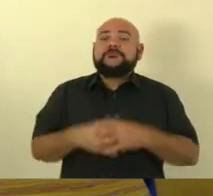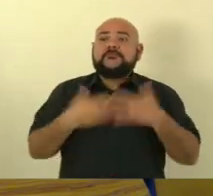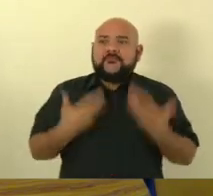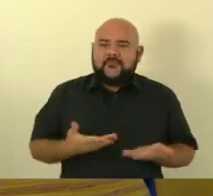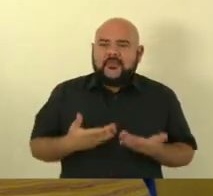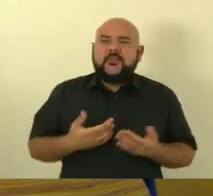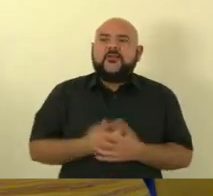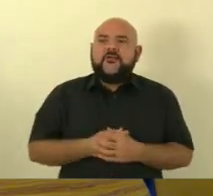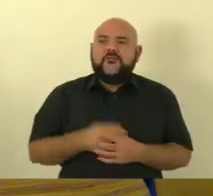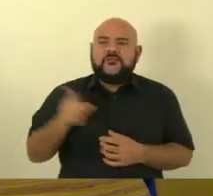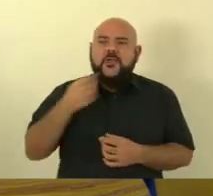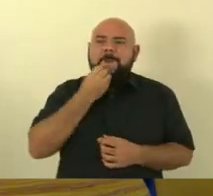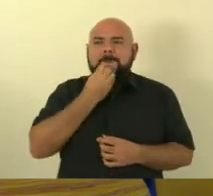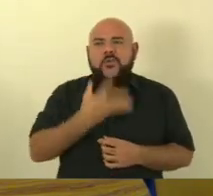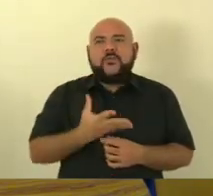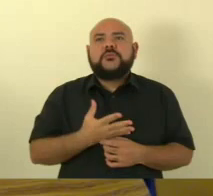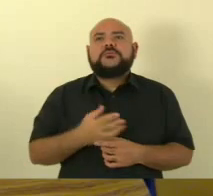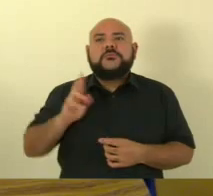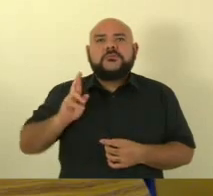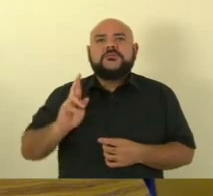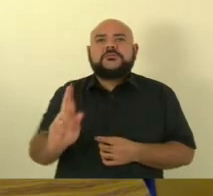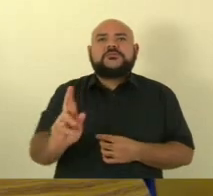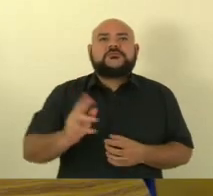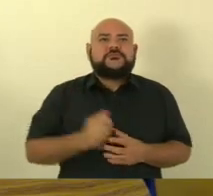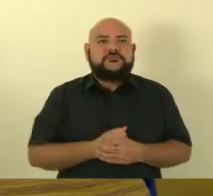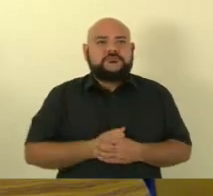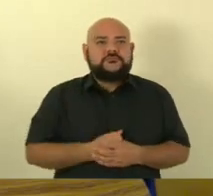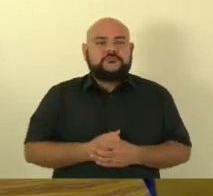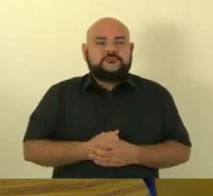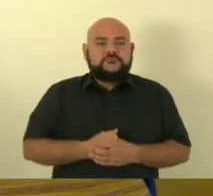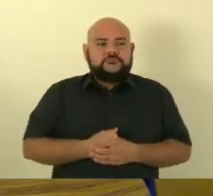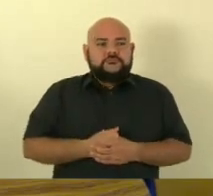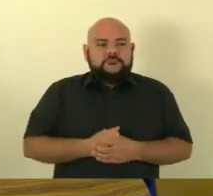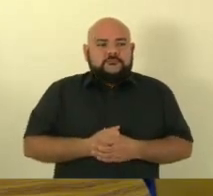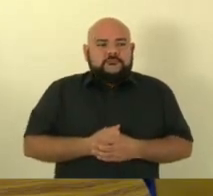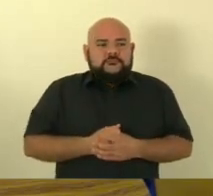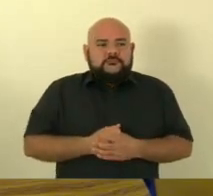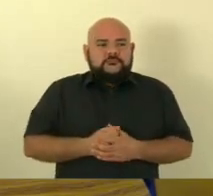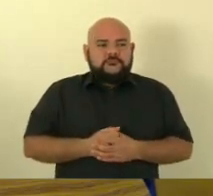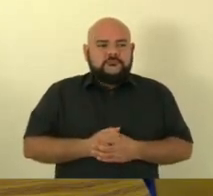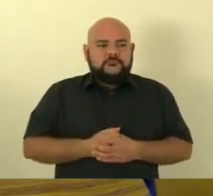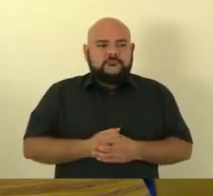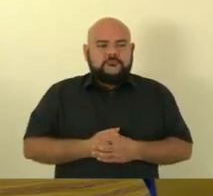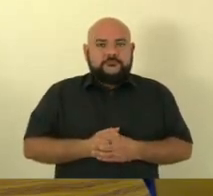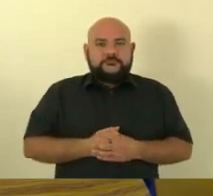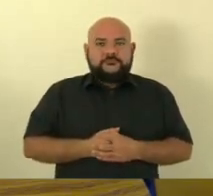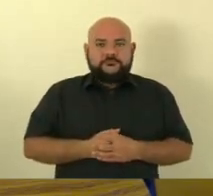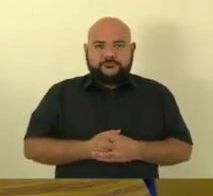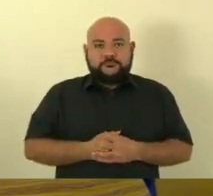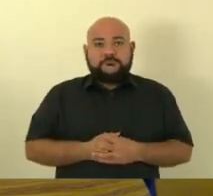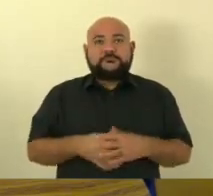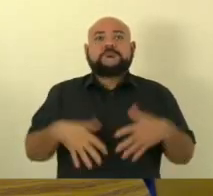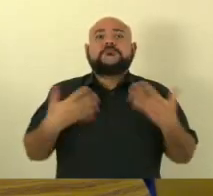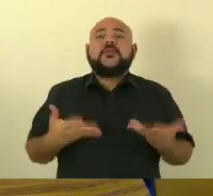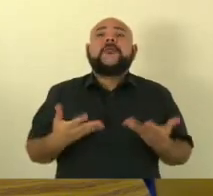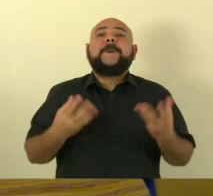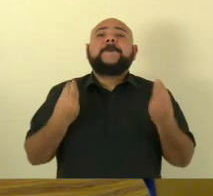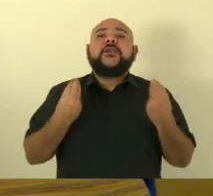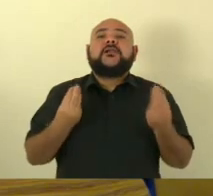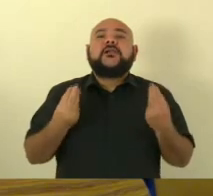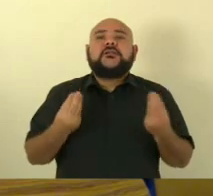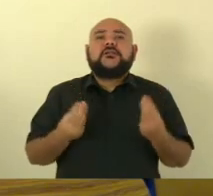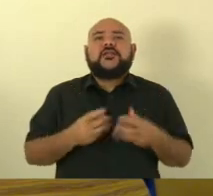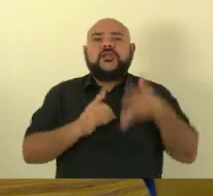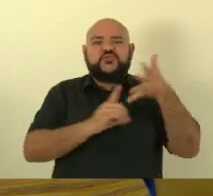belíssimo representante então gente não adianta ficar fazendo discurso aqui